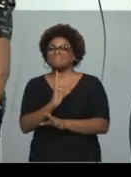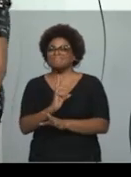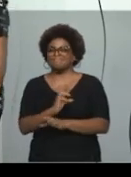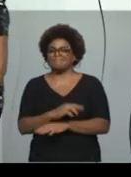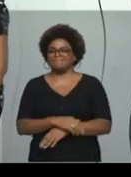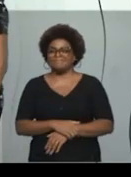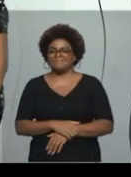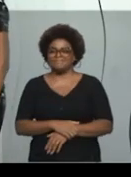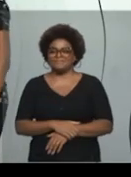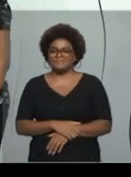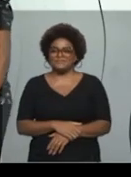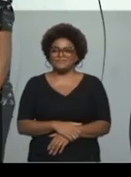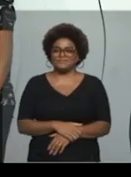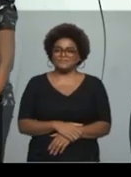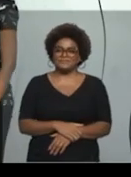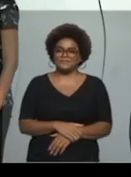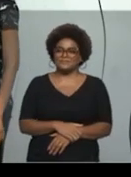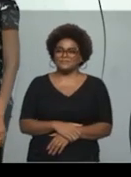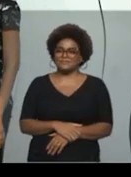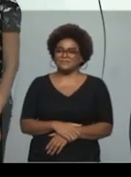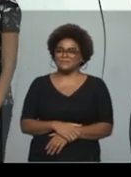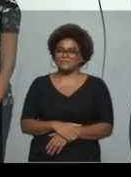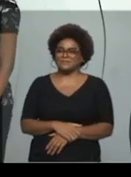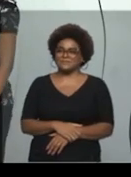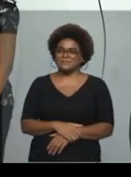alternativas.